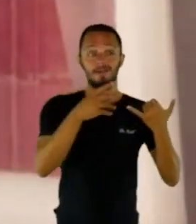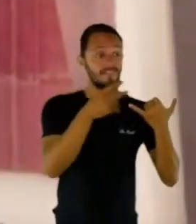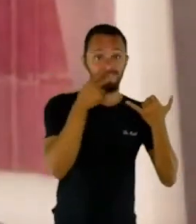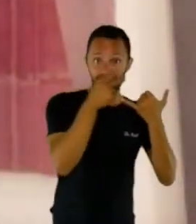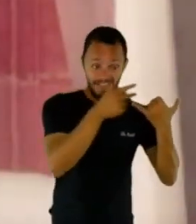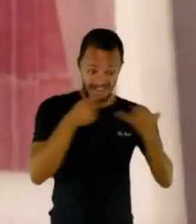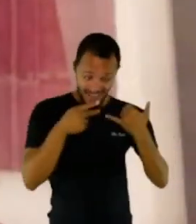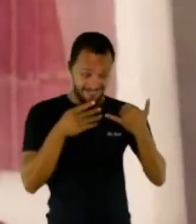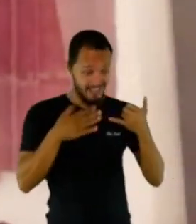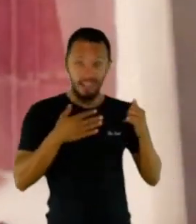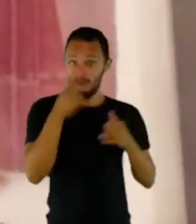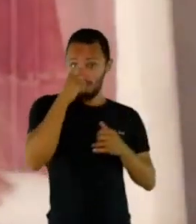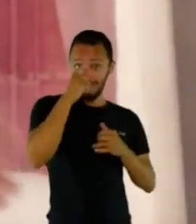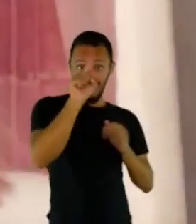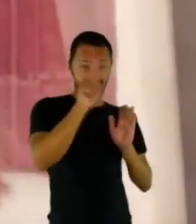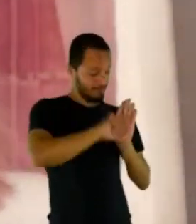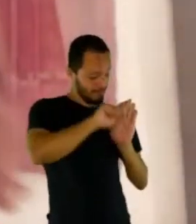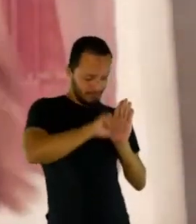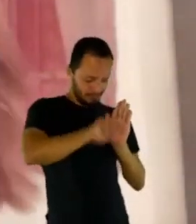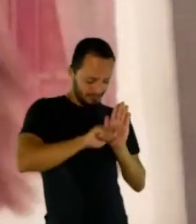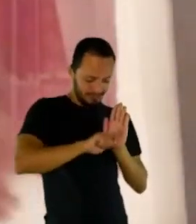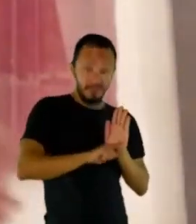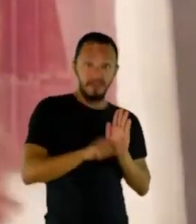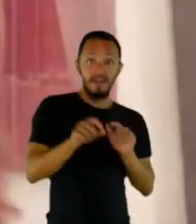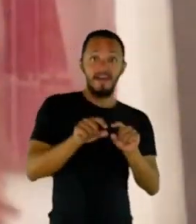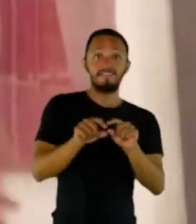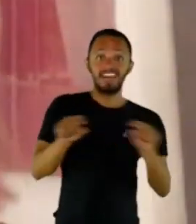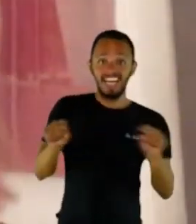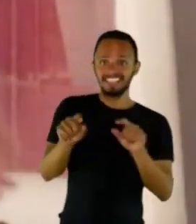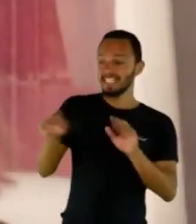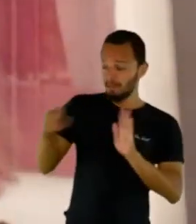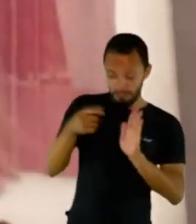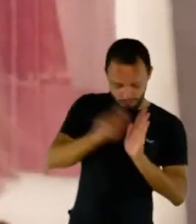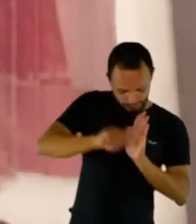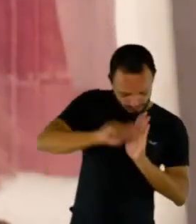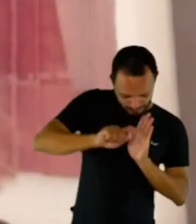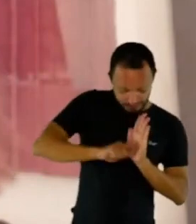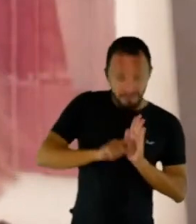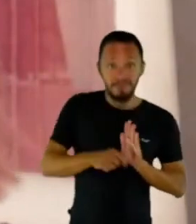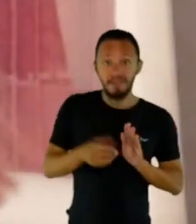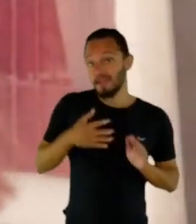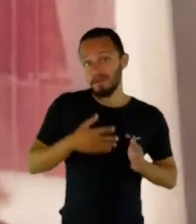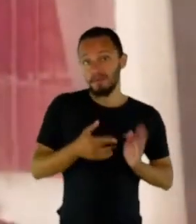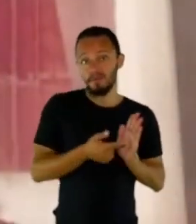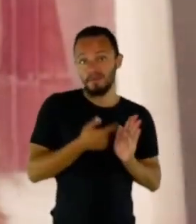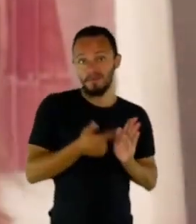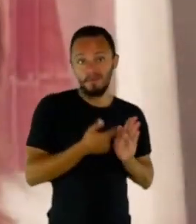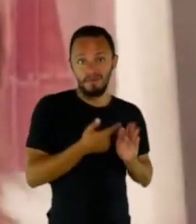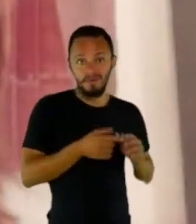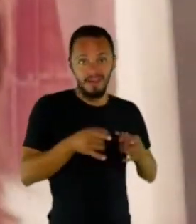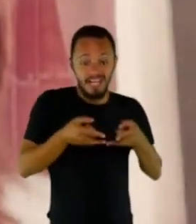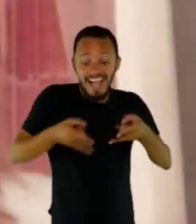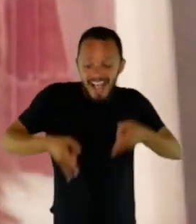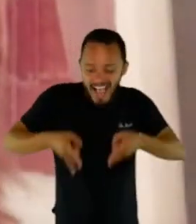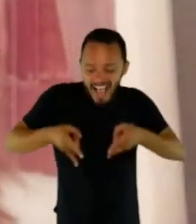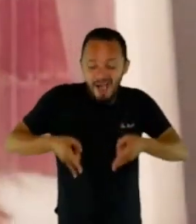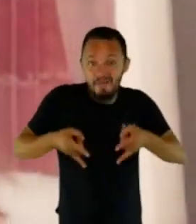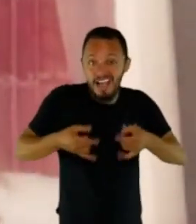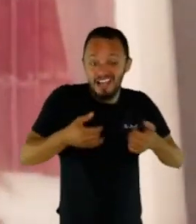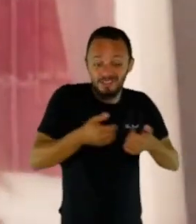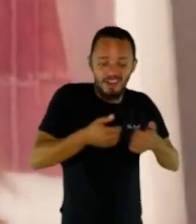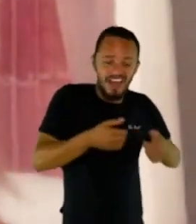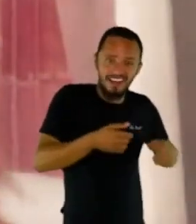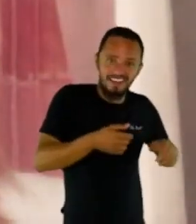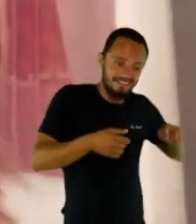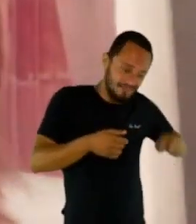A pessoa começava uma frase, eu falei, cara, essa frase... Aí eu colocava um caderninho do lado da minha cama para anotar, porque às vezes eu acordava no meio